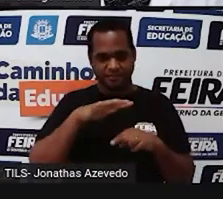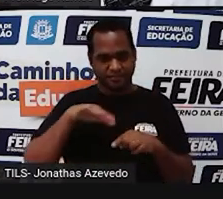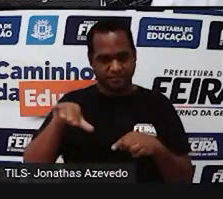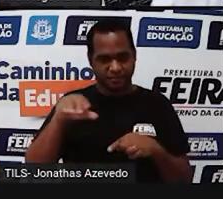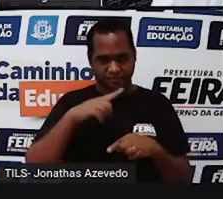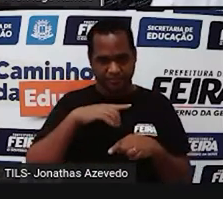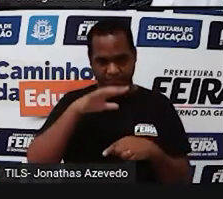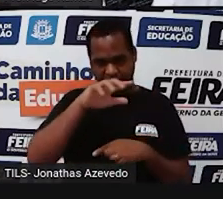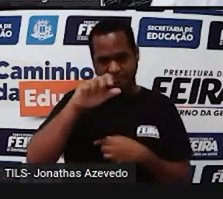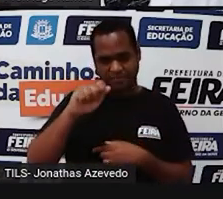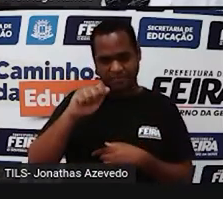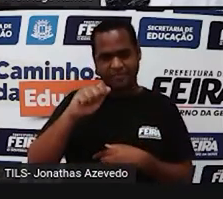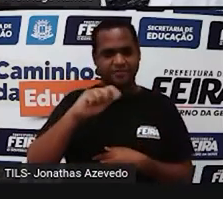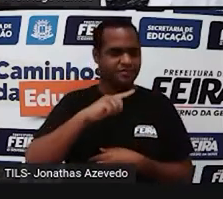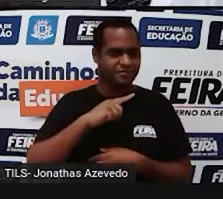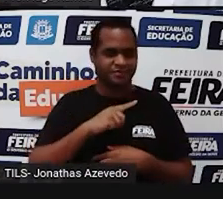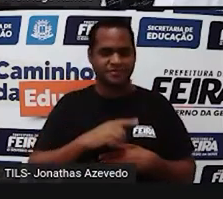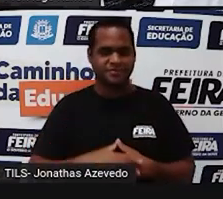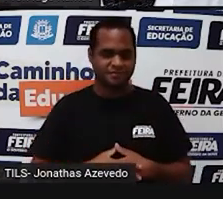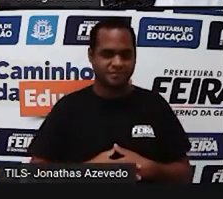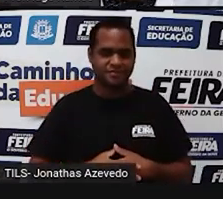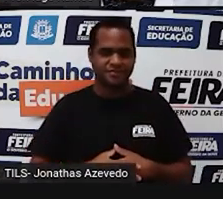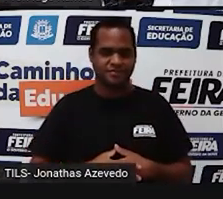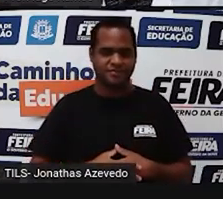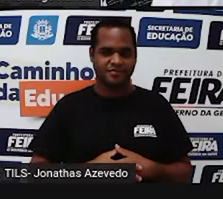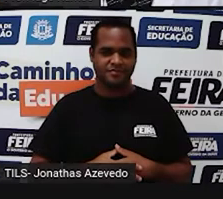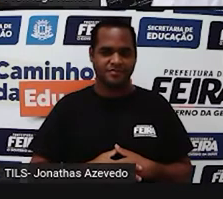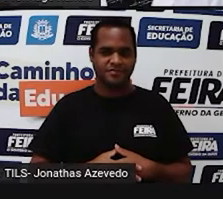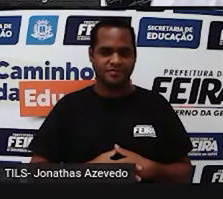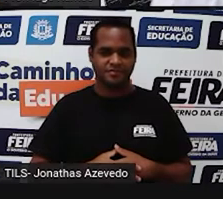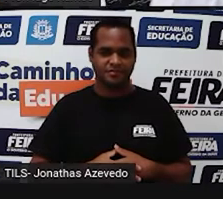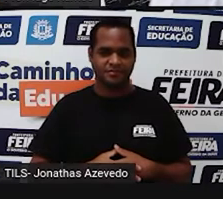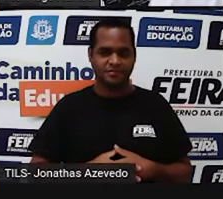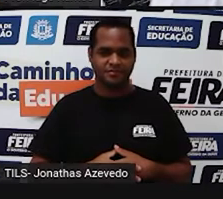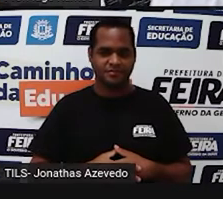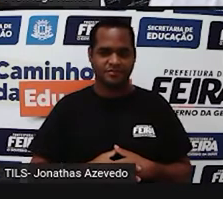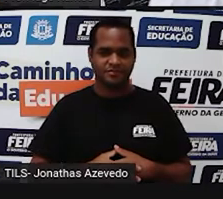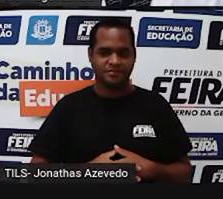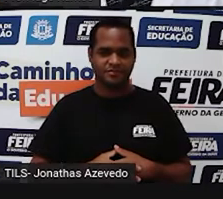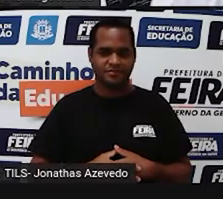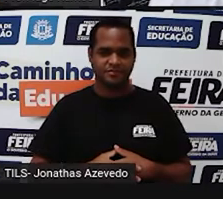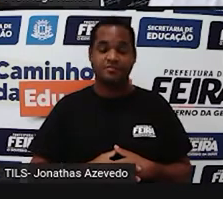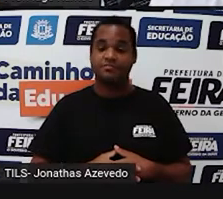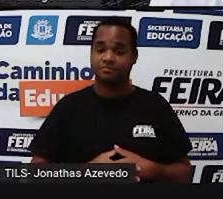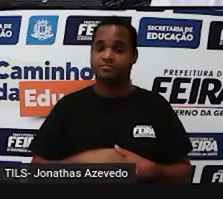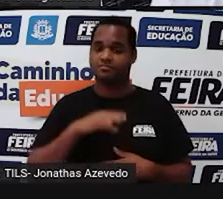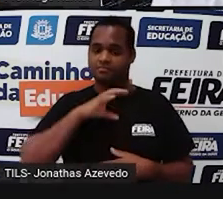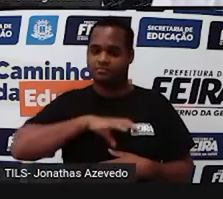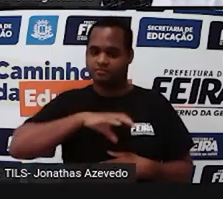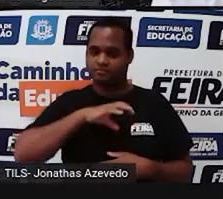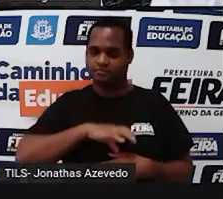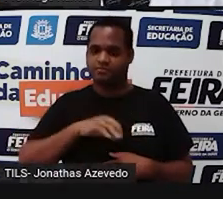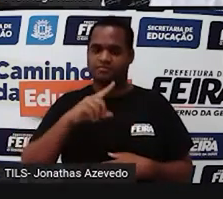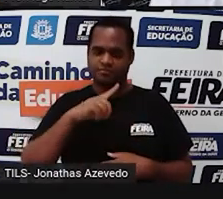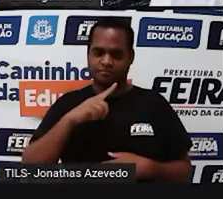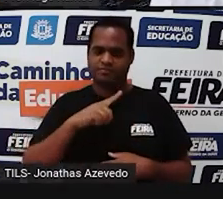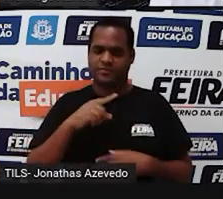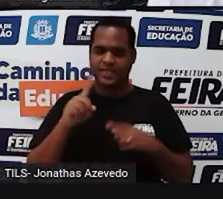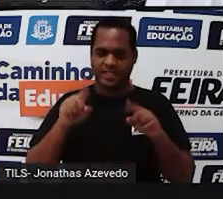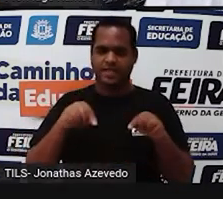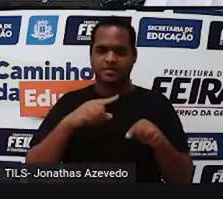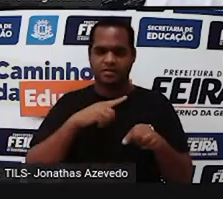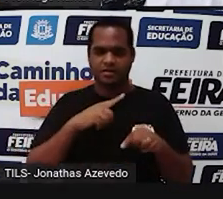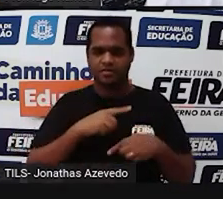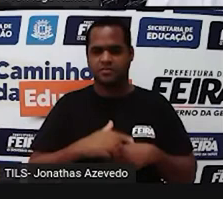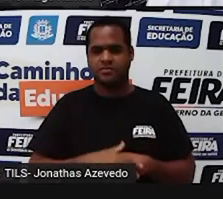africano, né? E desses aí, a gente tem o português lá também. Pois é,